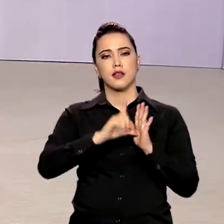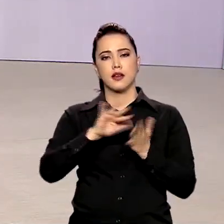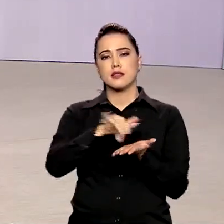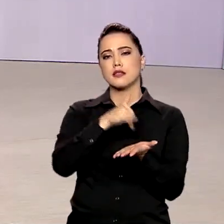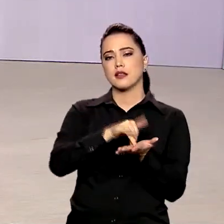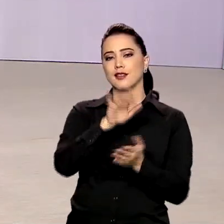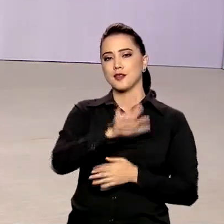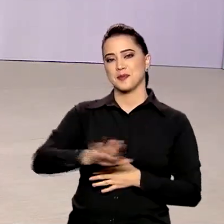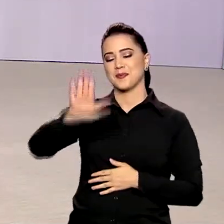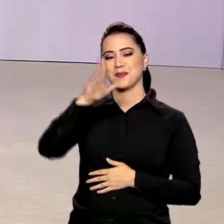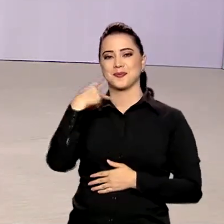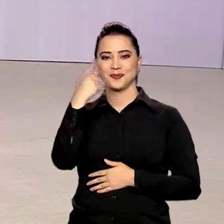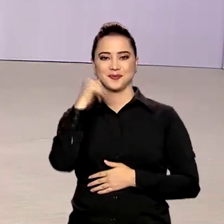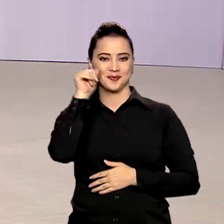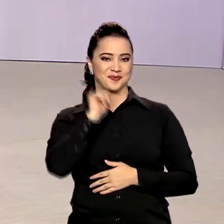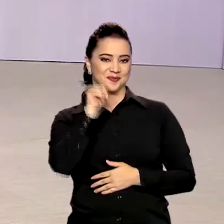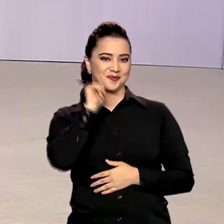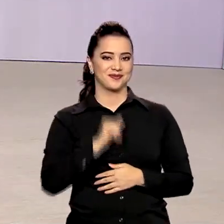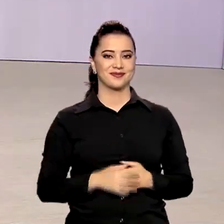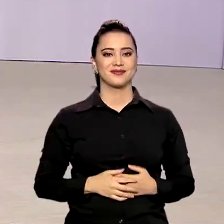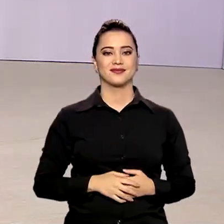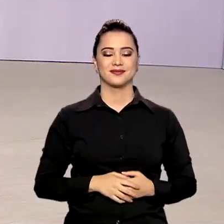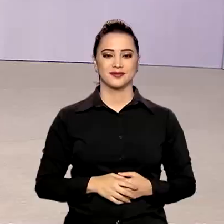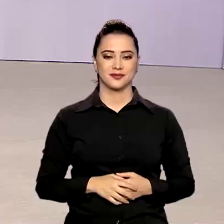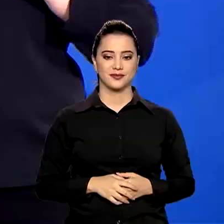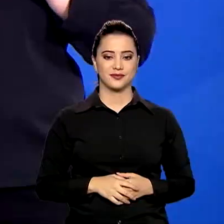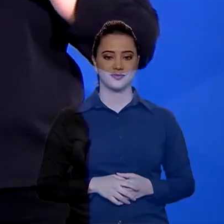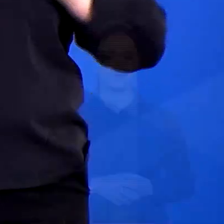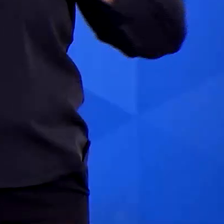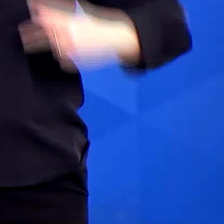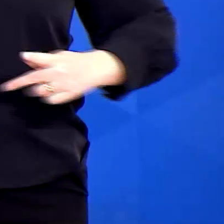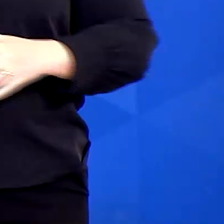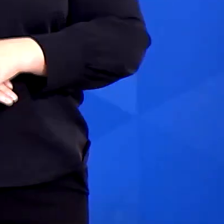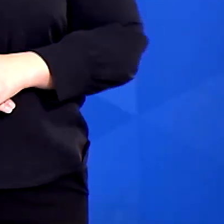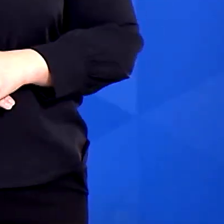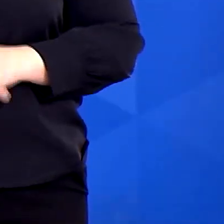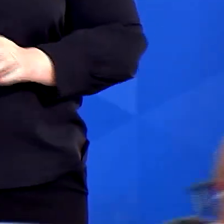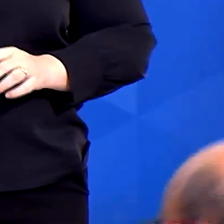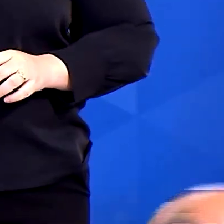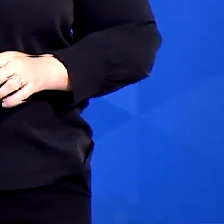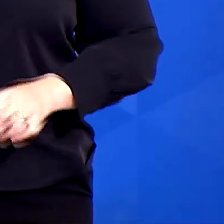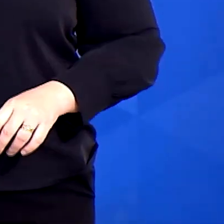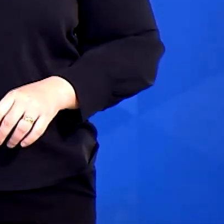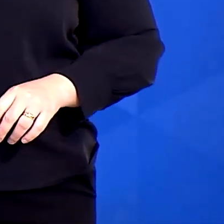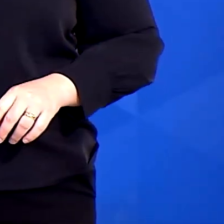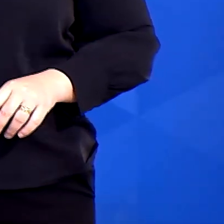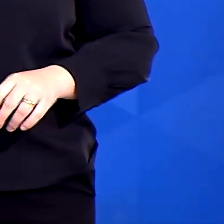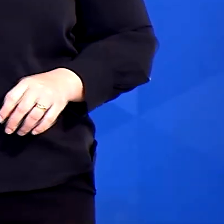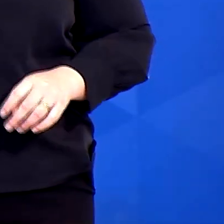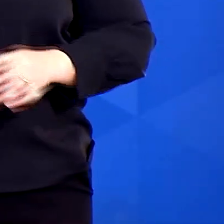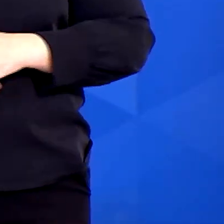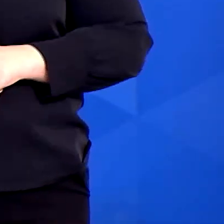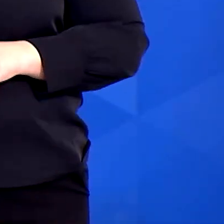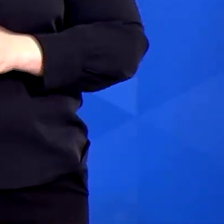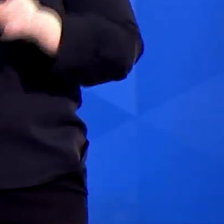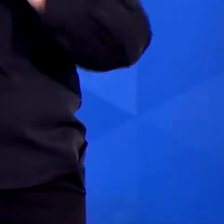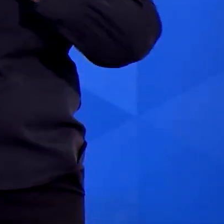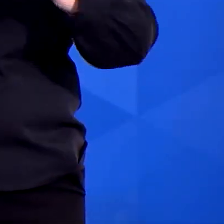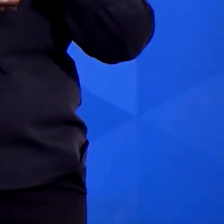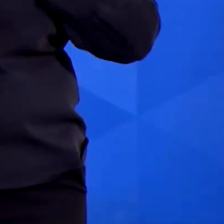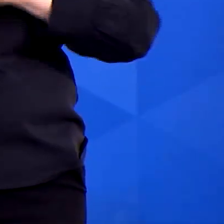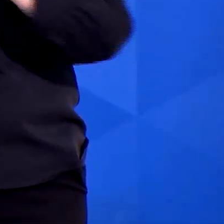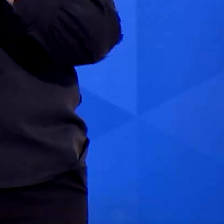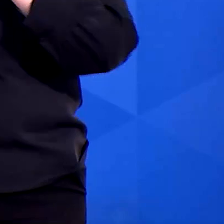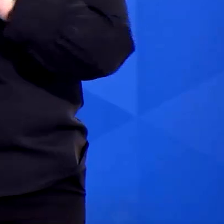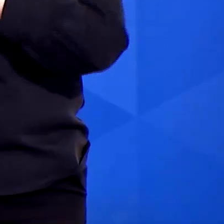frente da Secretaria Nacional de Política para as Mulheres. Não foi fácil, presidente, fazer o diálogo com a sociedade,